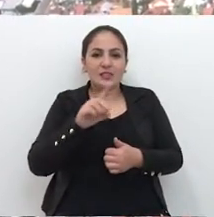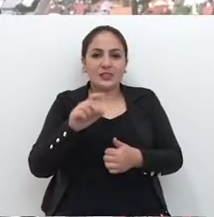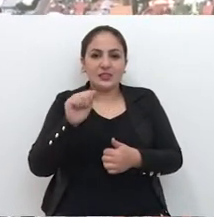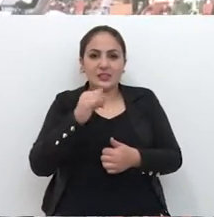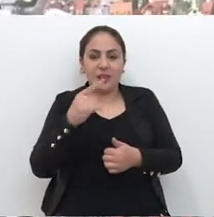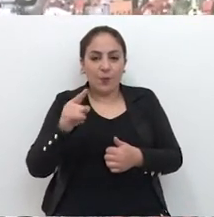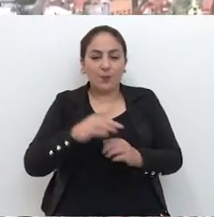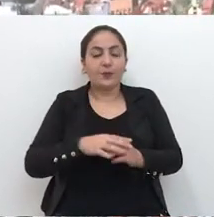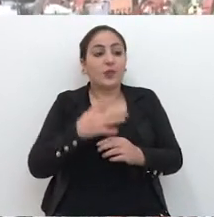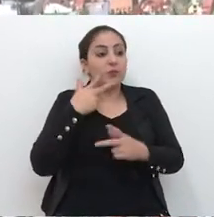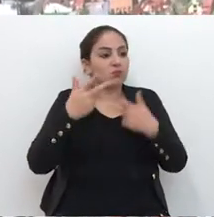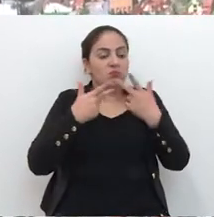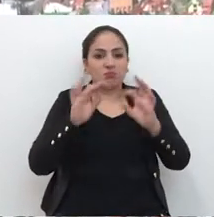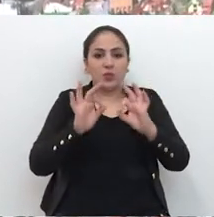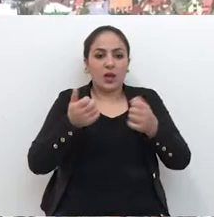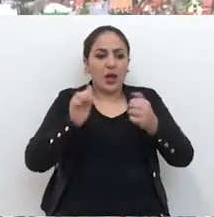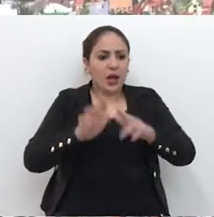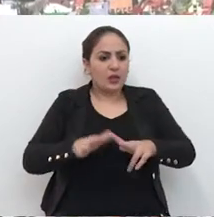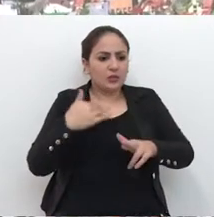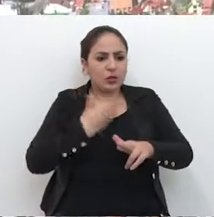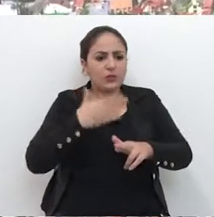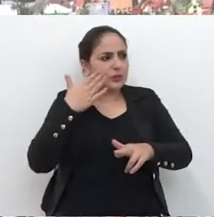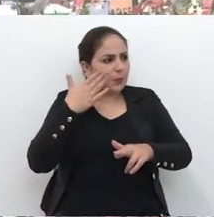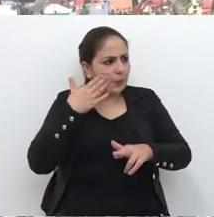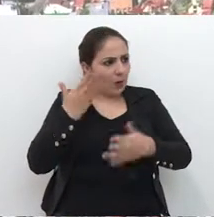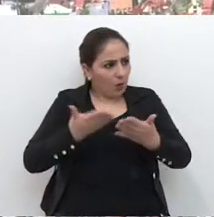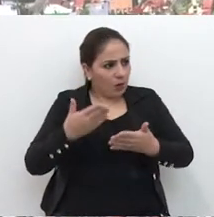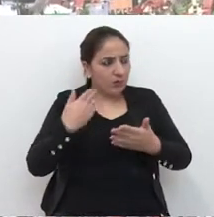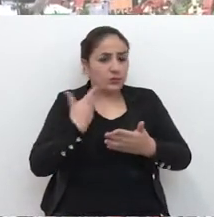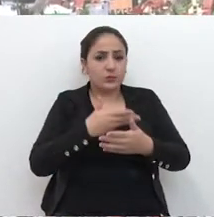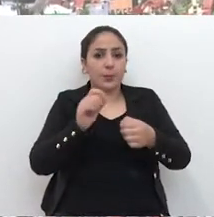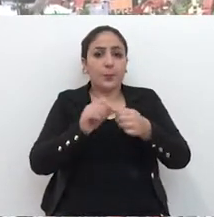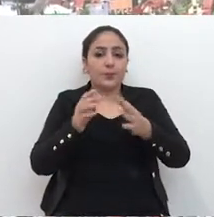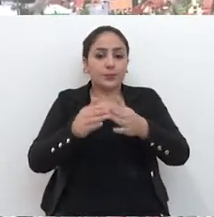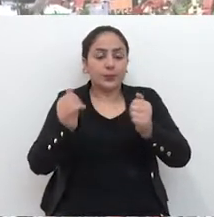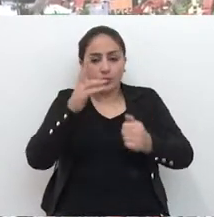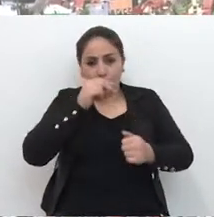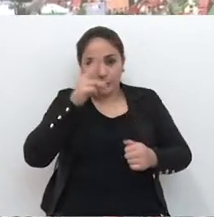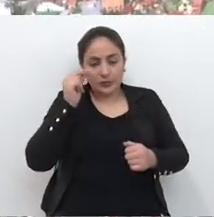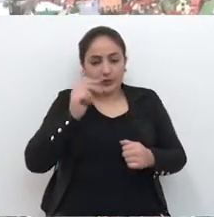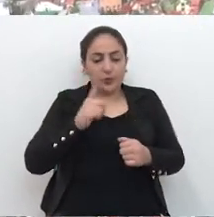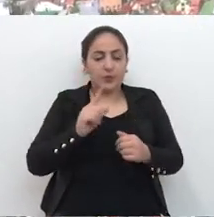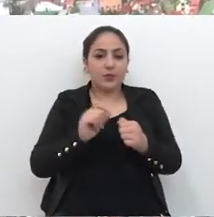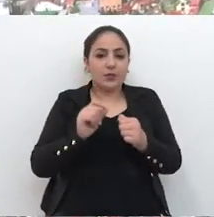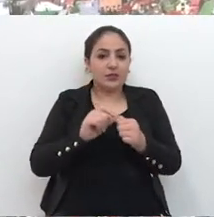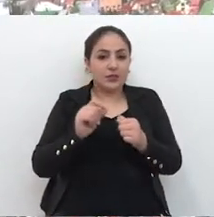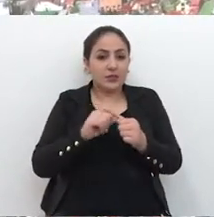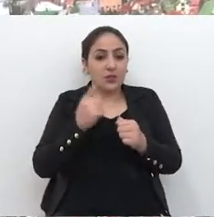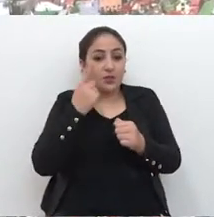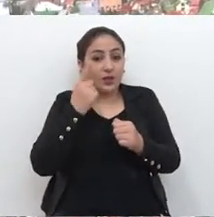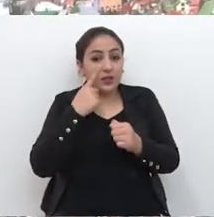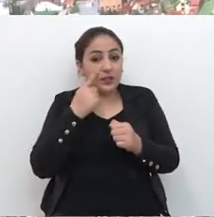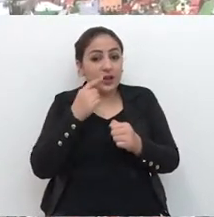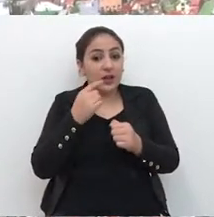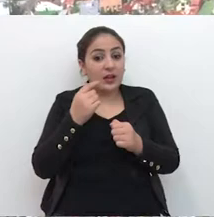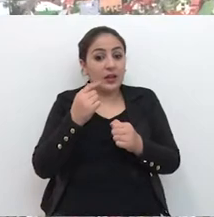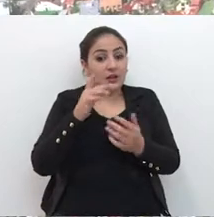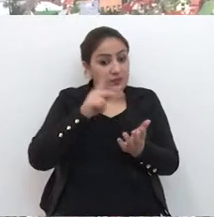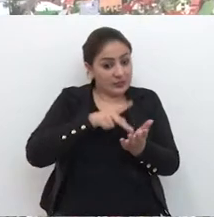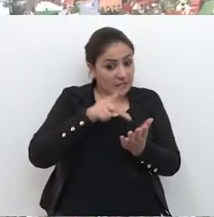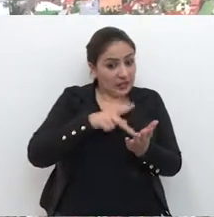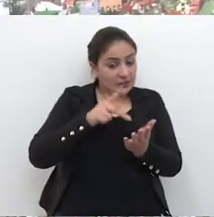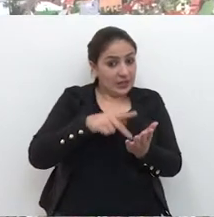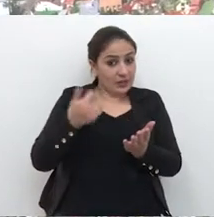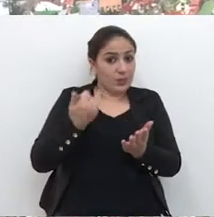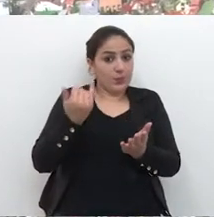Não nos relataram onde é a área, como nós ficamos sabendo disso, nós estamos fazendo um requerimento ao Executivo, pedindo, então, a veracidade dessas